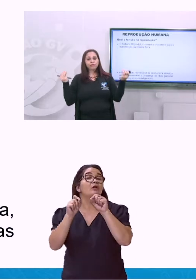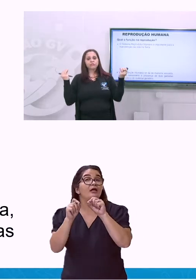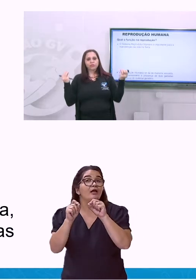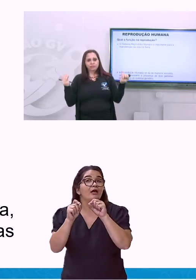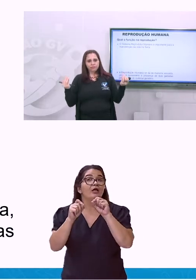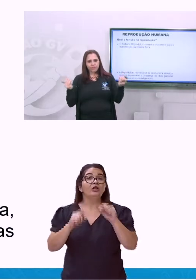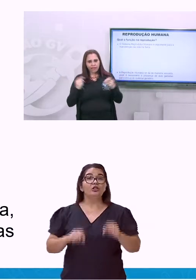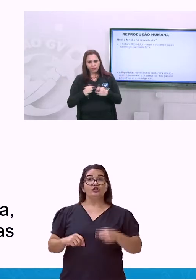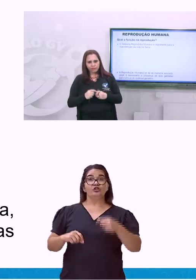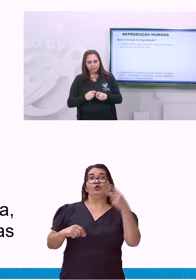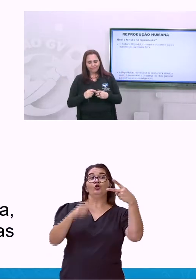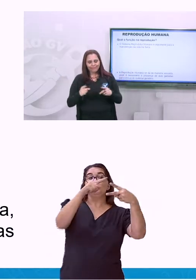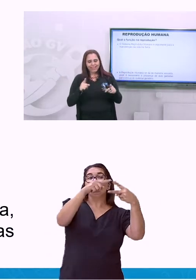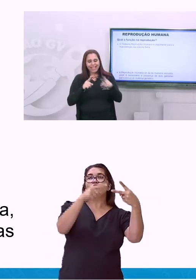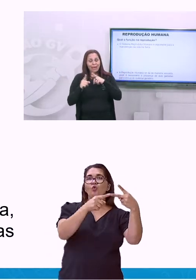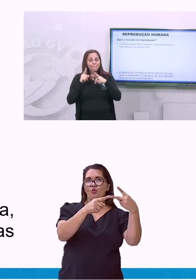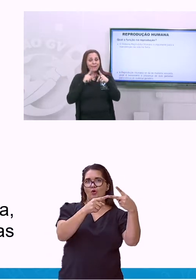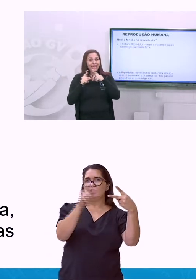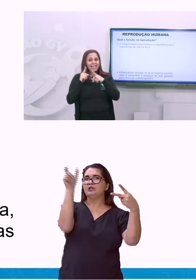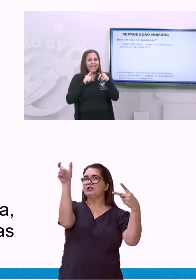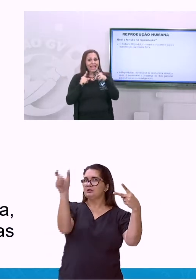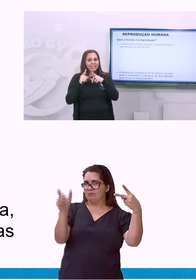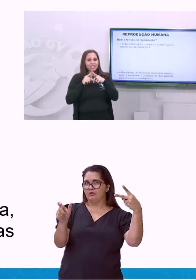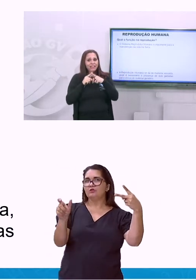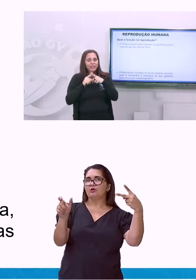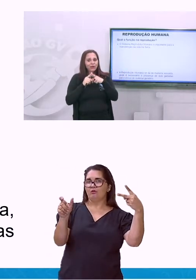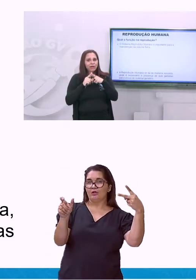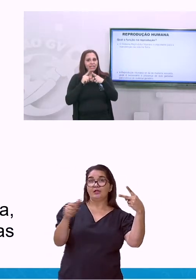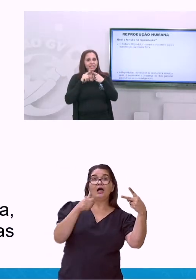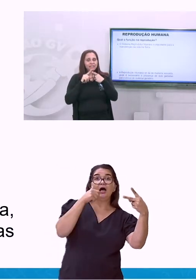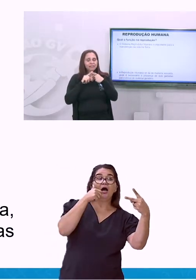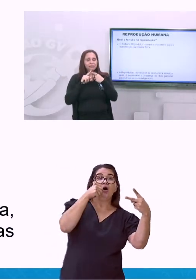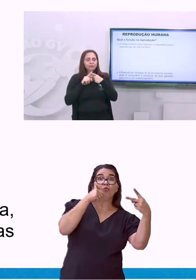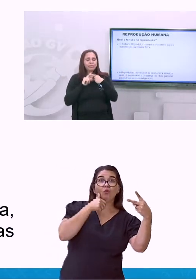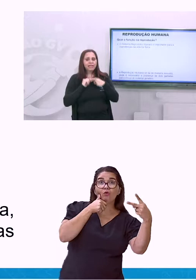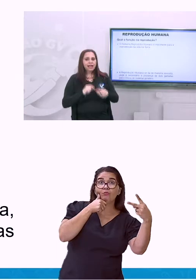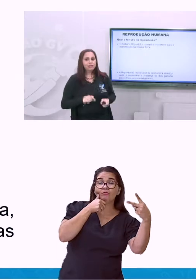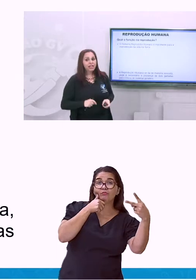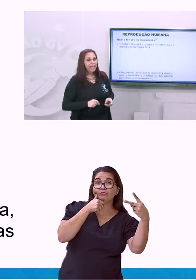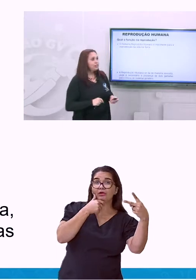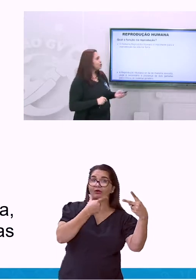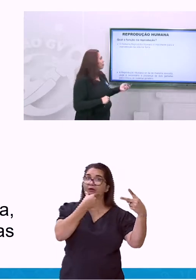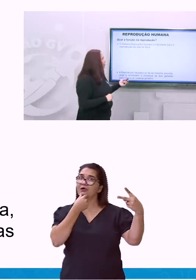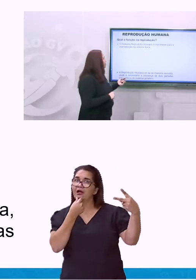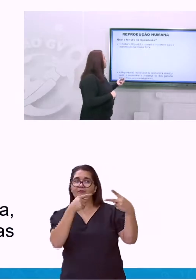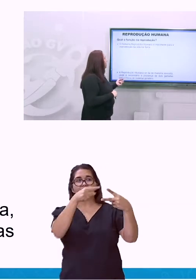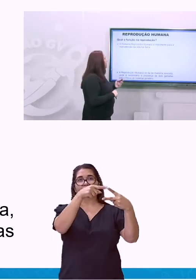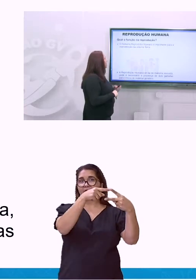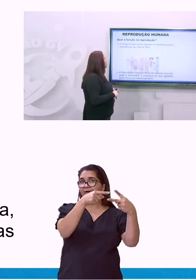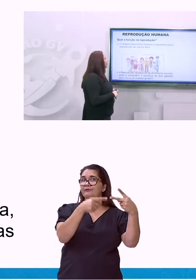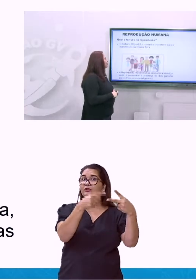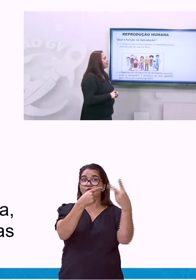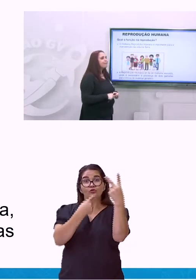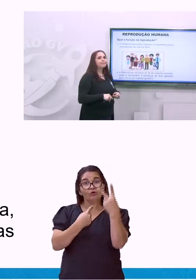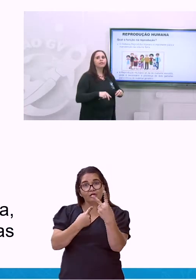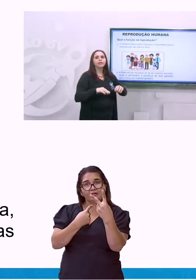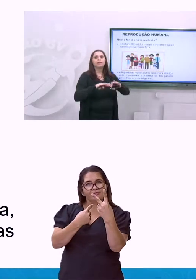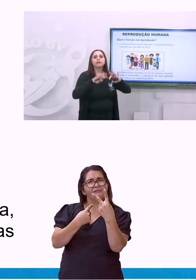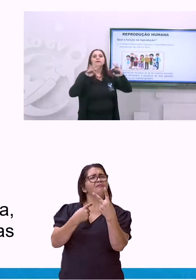indivíduos diferentes. Para que haja a troca do material genético. E aí?